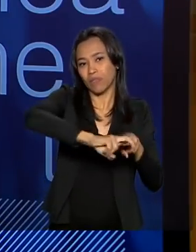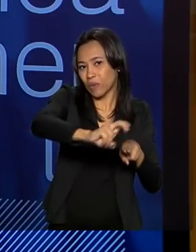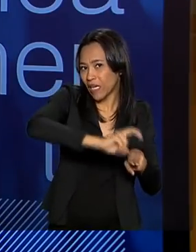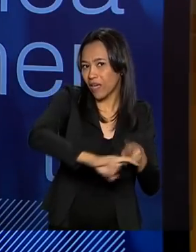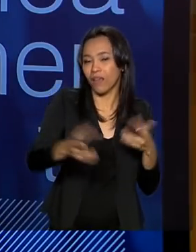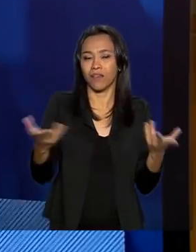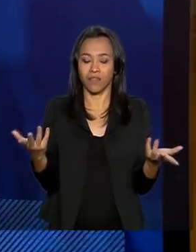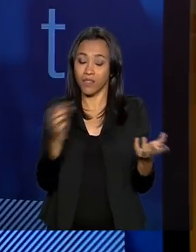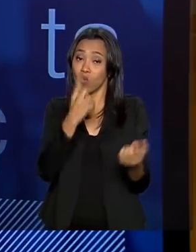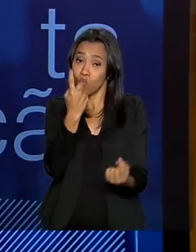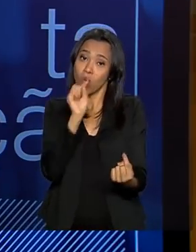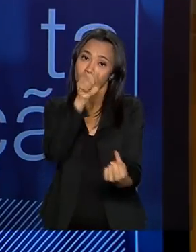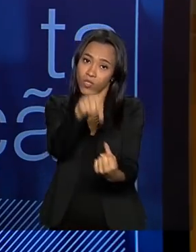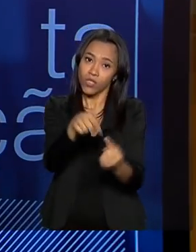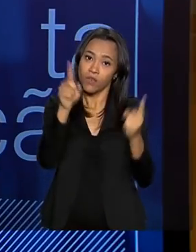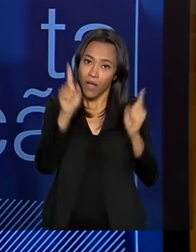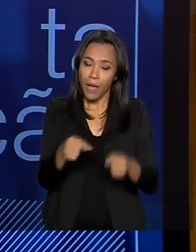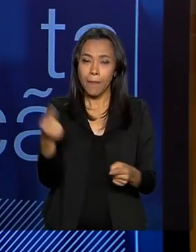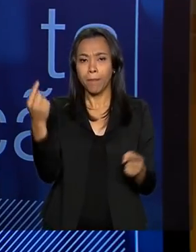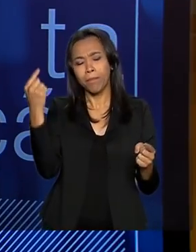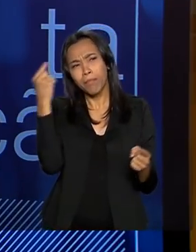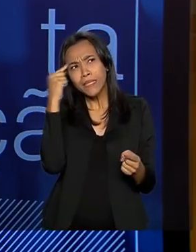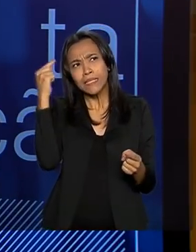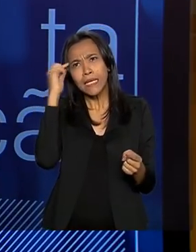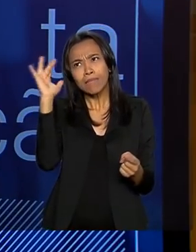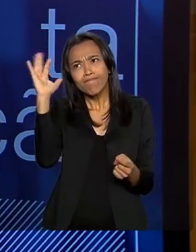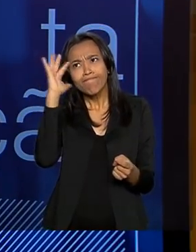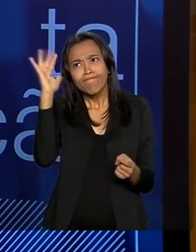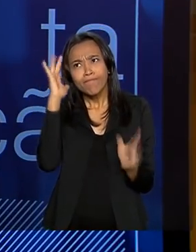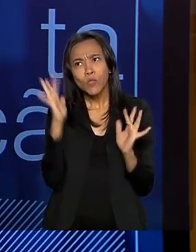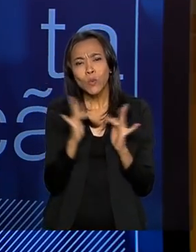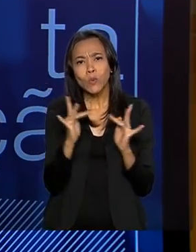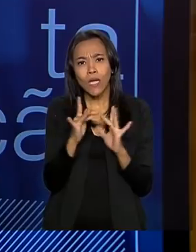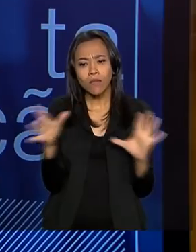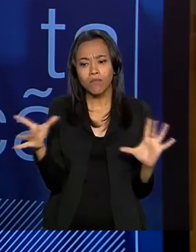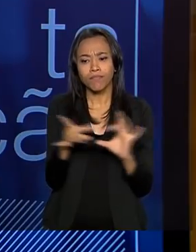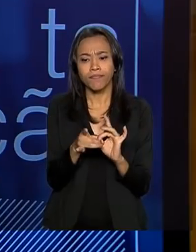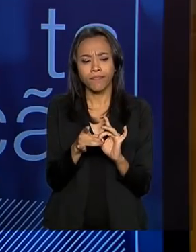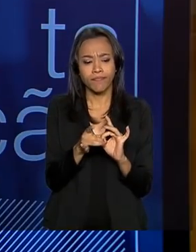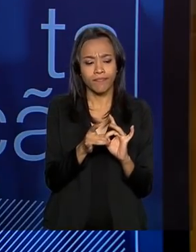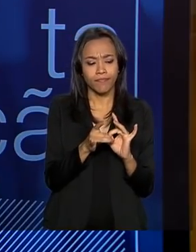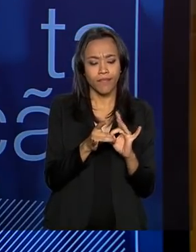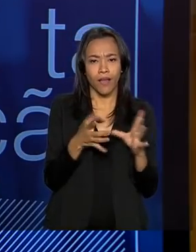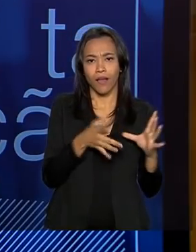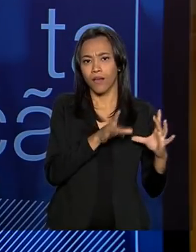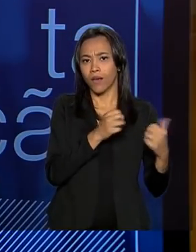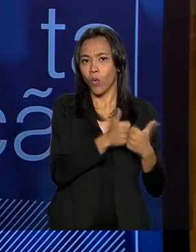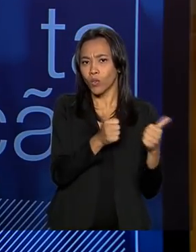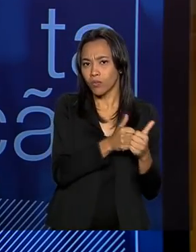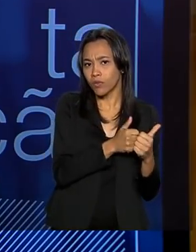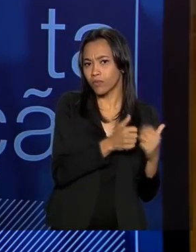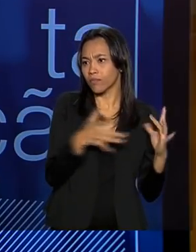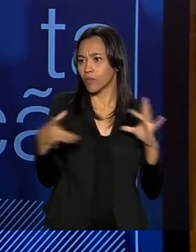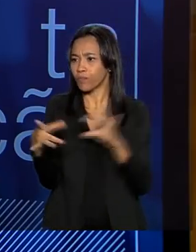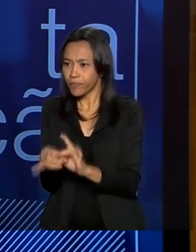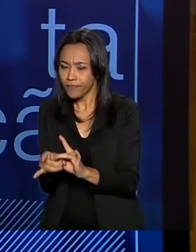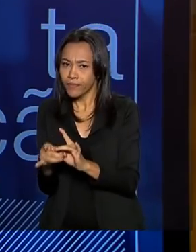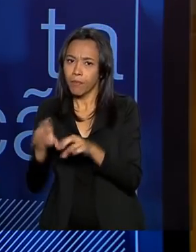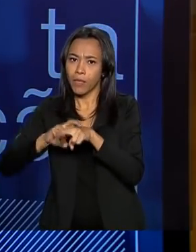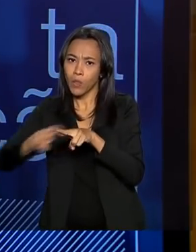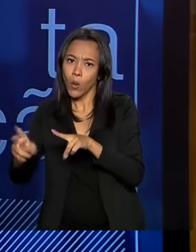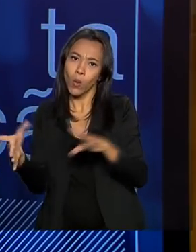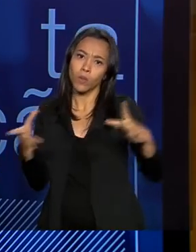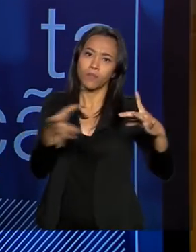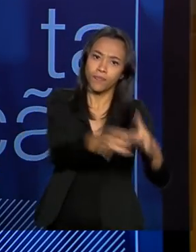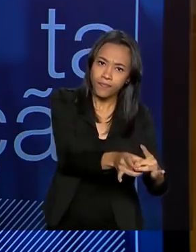Então, um dos objetivos é pensarmos a cidade de uma forma integrada, as várias formas de transporte alinhadas e